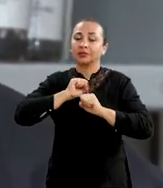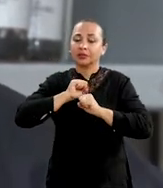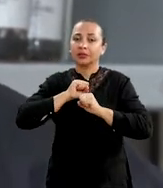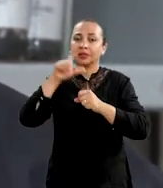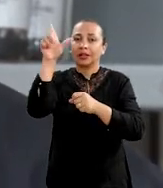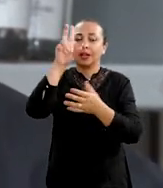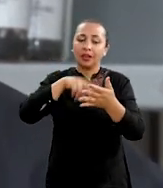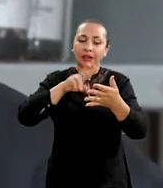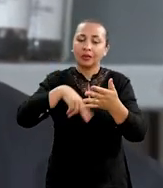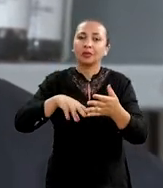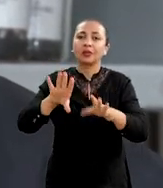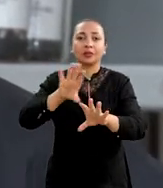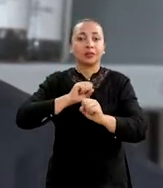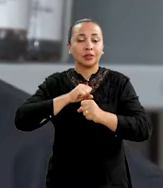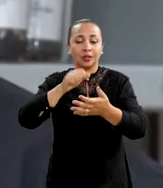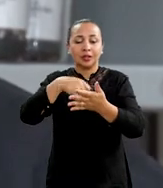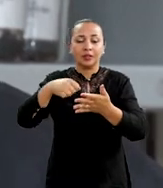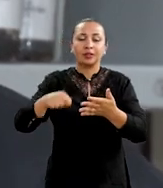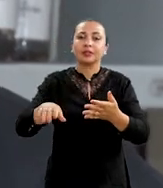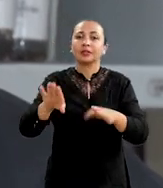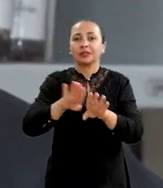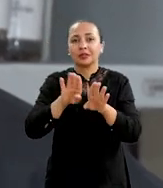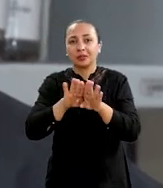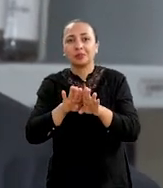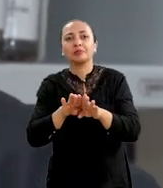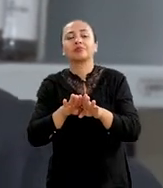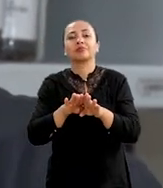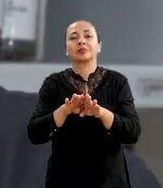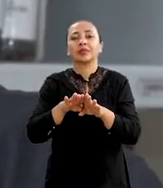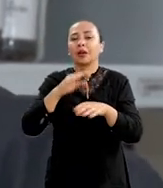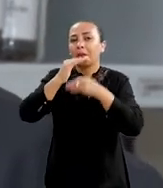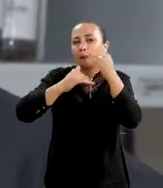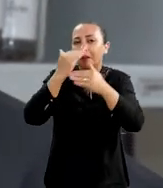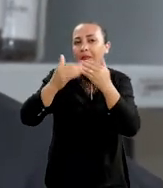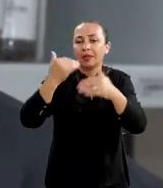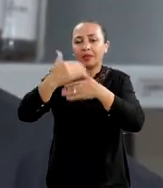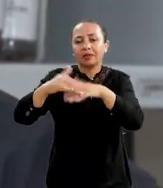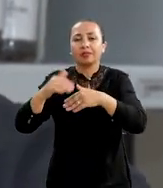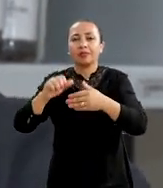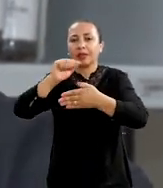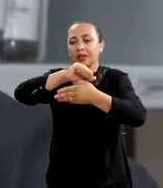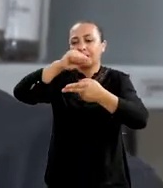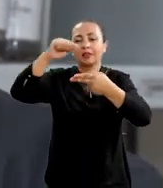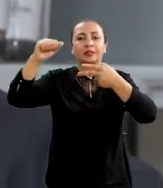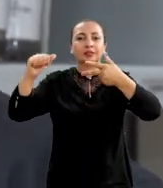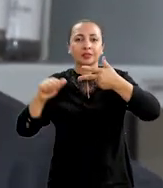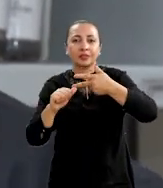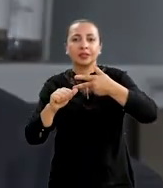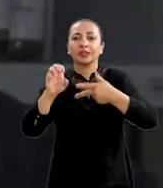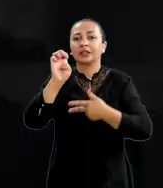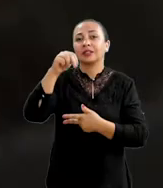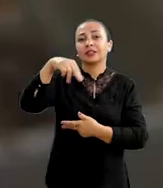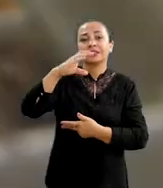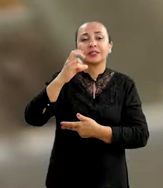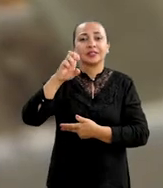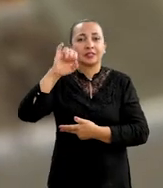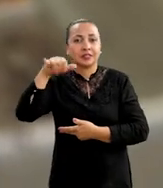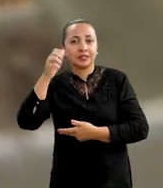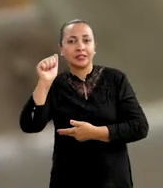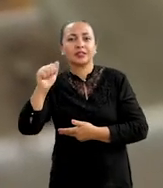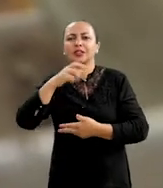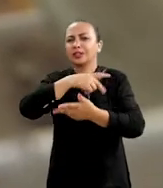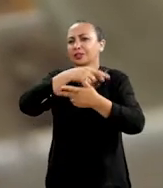aquisição da escrita, melhorou os desempenhos deles nas provas de Enem, Enseja e diversos outros